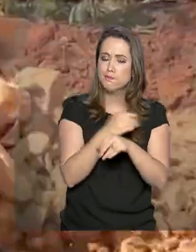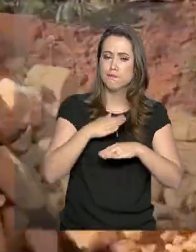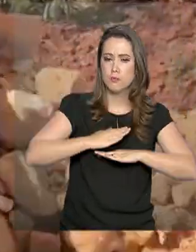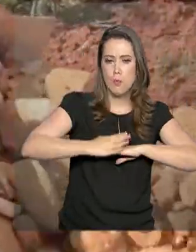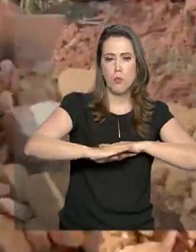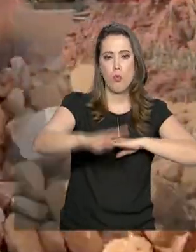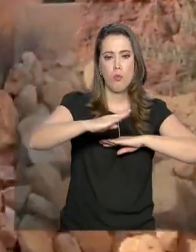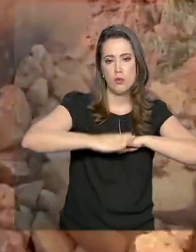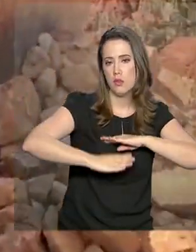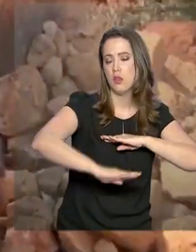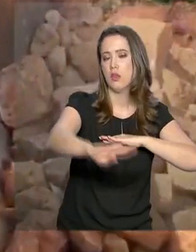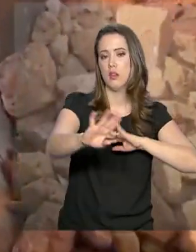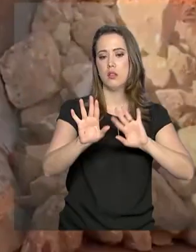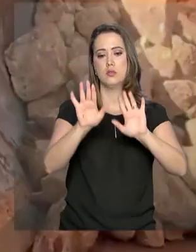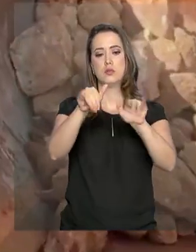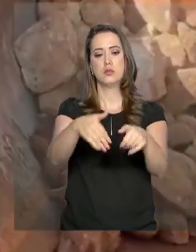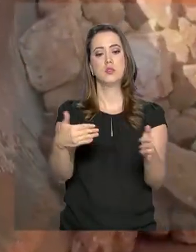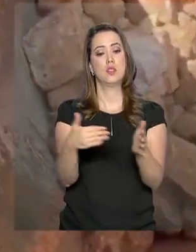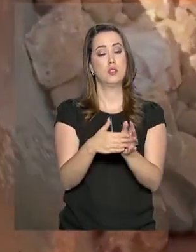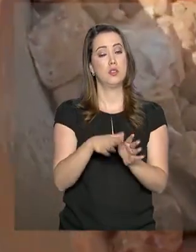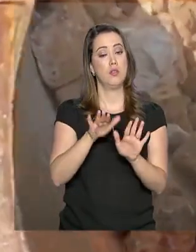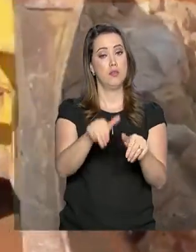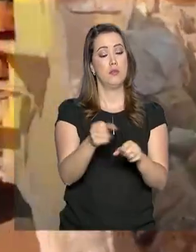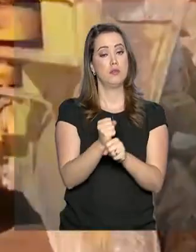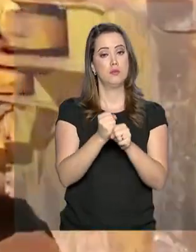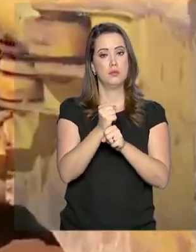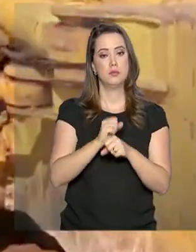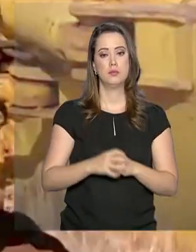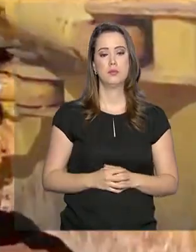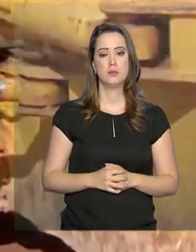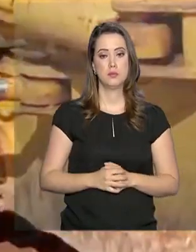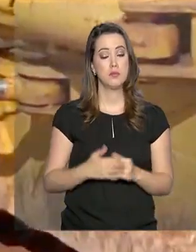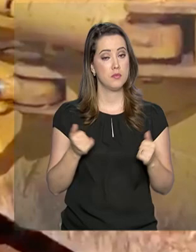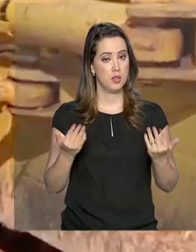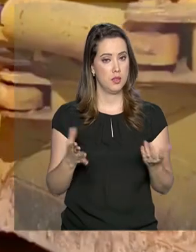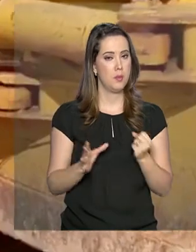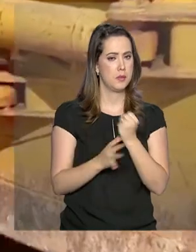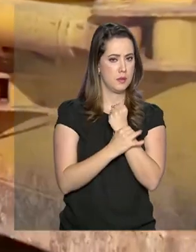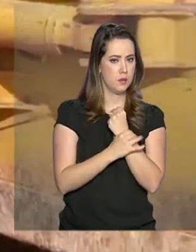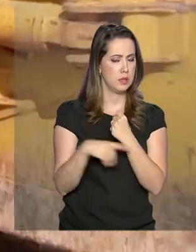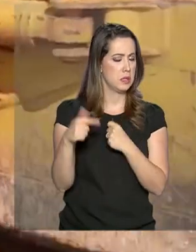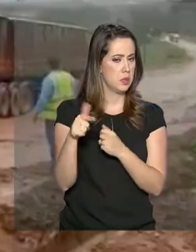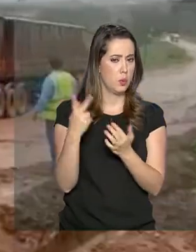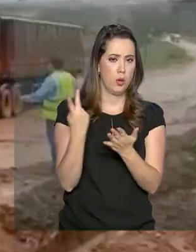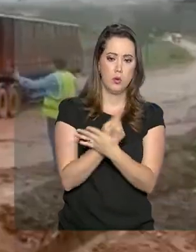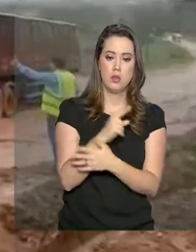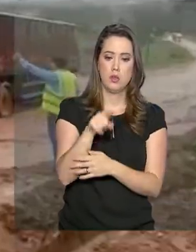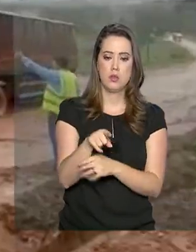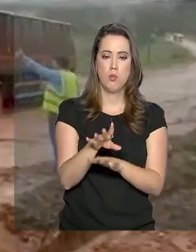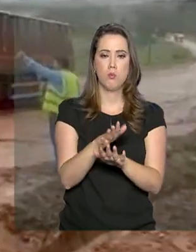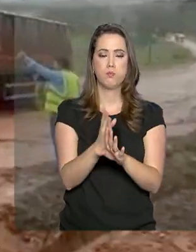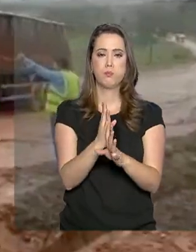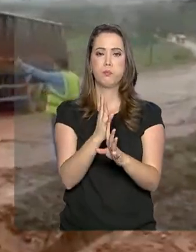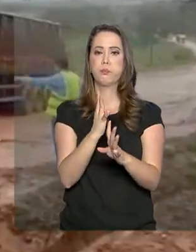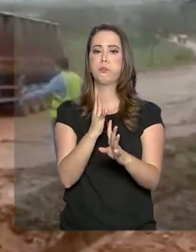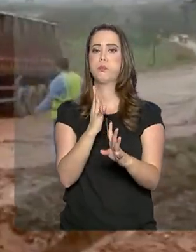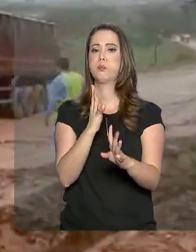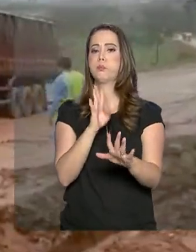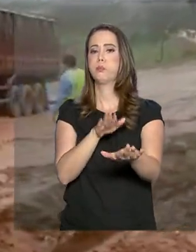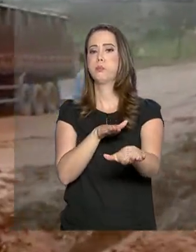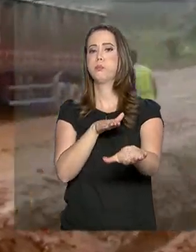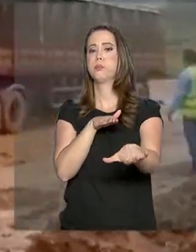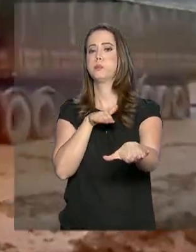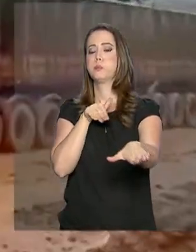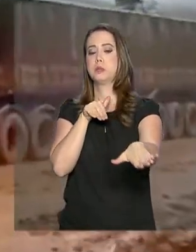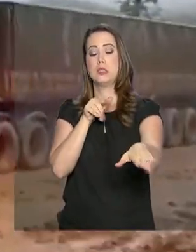previsão é que sejam concluídas até o final deste ano. E para assegurar que não ocorram congestionamentos de veículos em